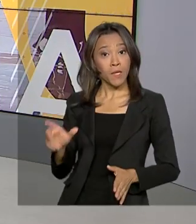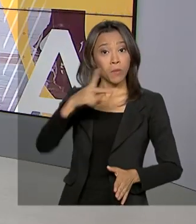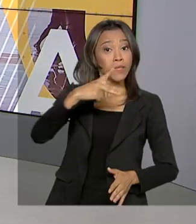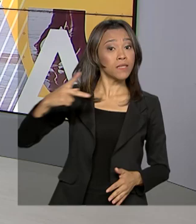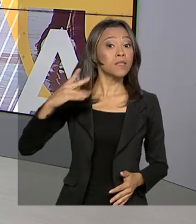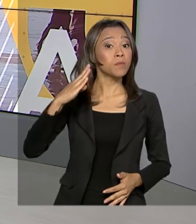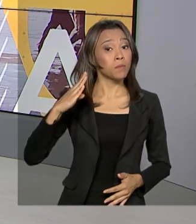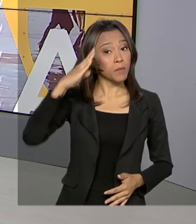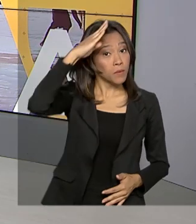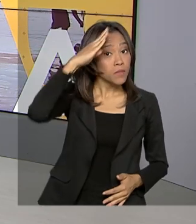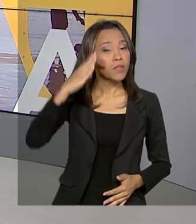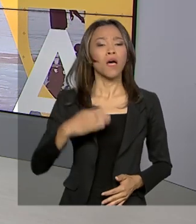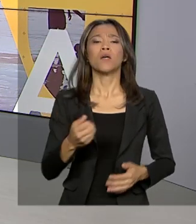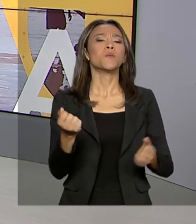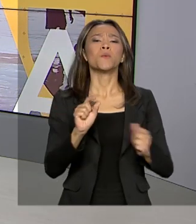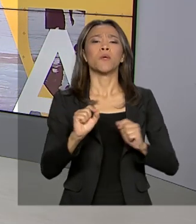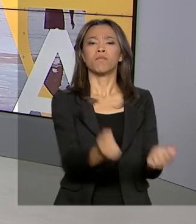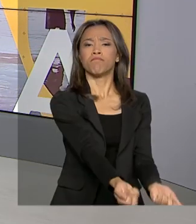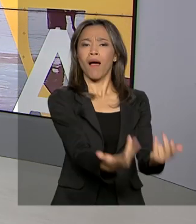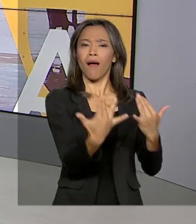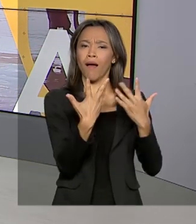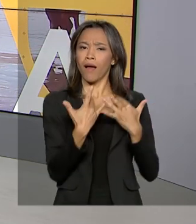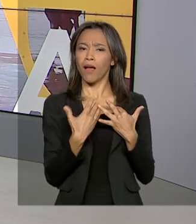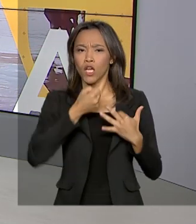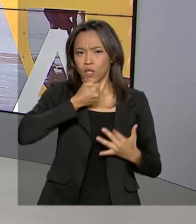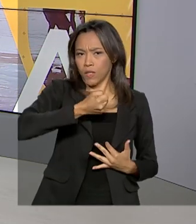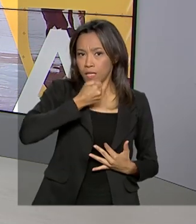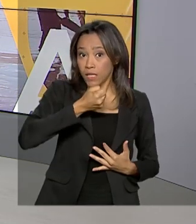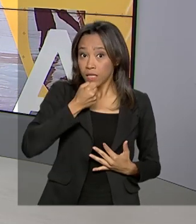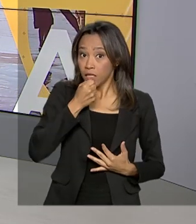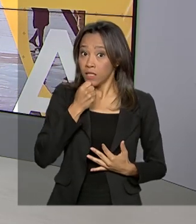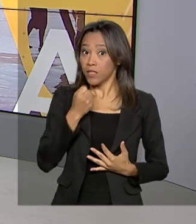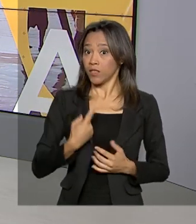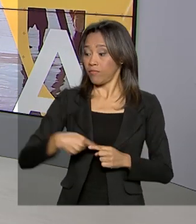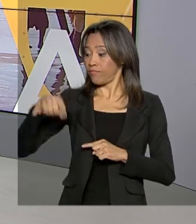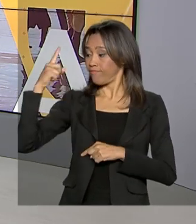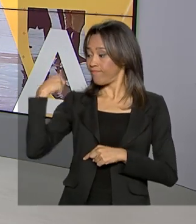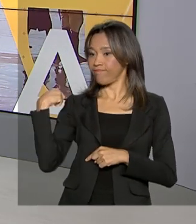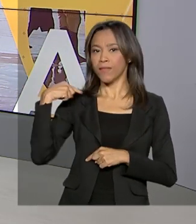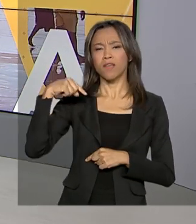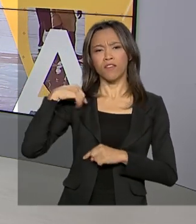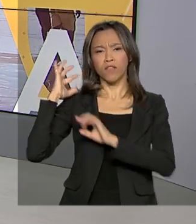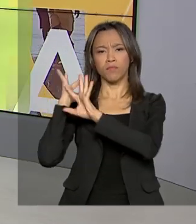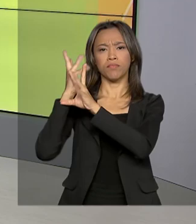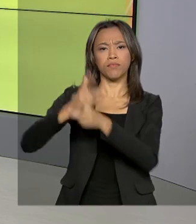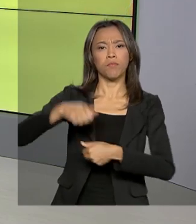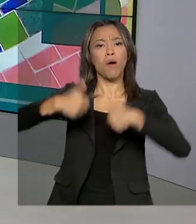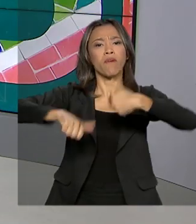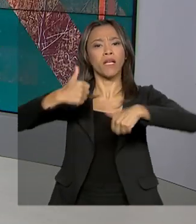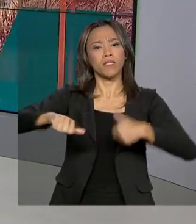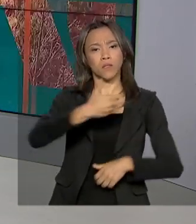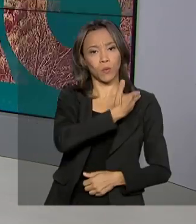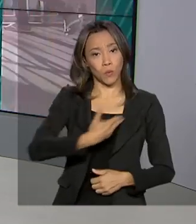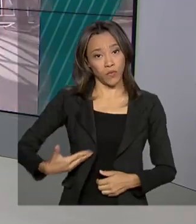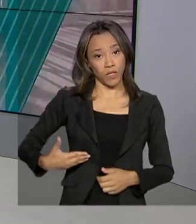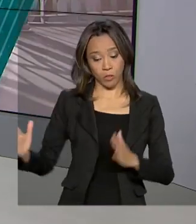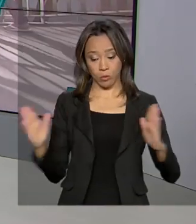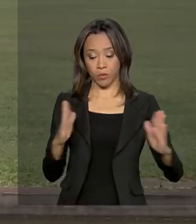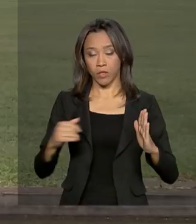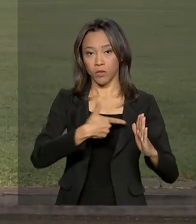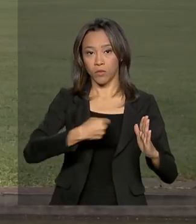Jair Bolsonaro reuniu a imprensa nesse fim de semana e fez um balanço das ações do governo em 2019.